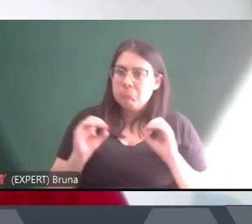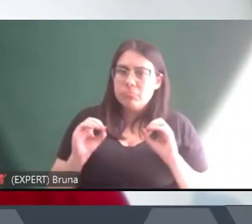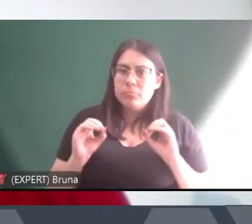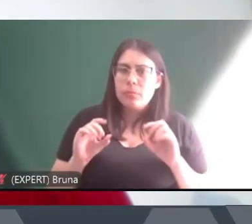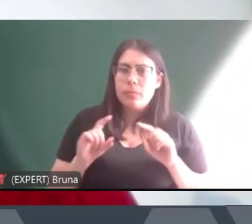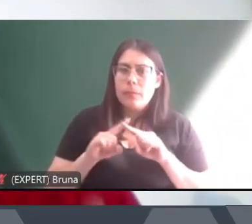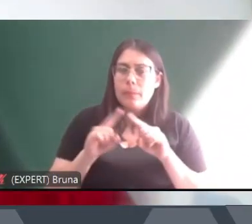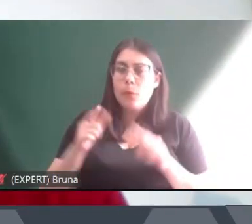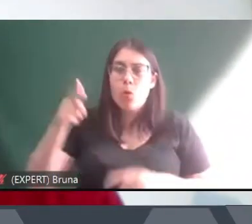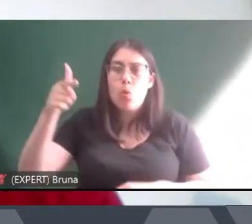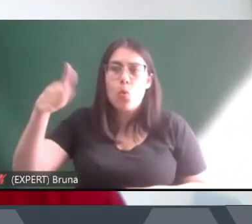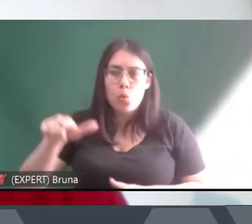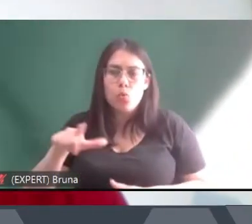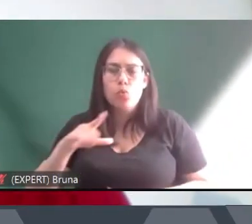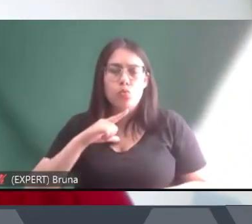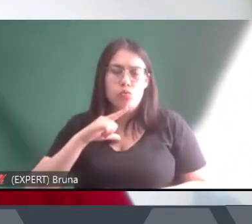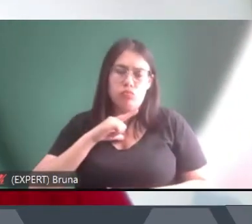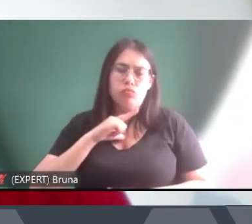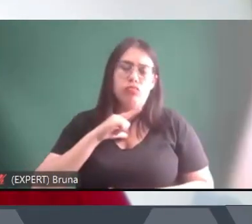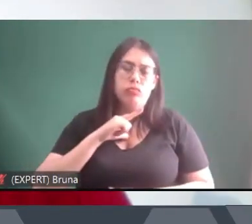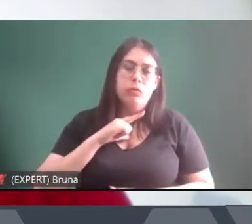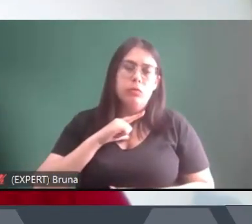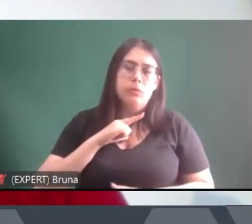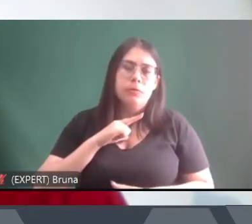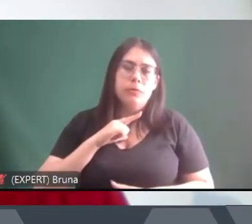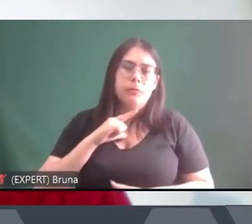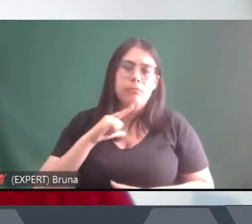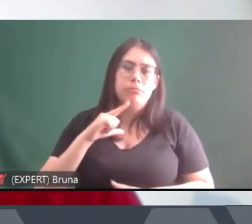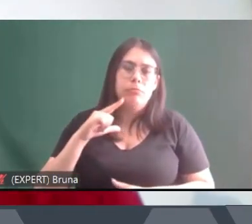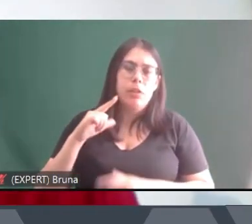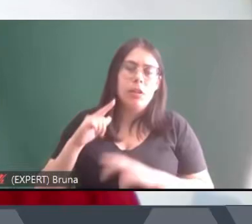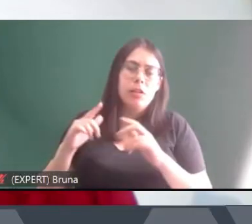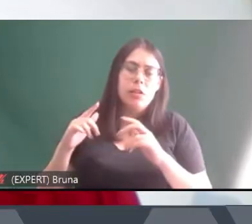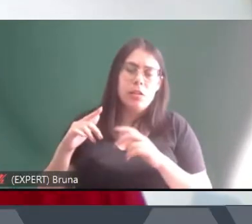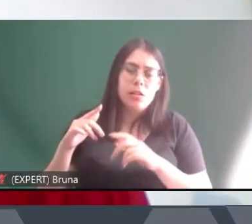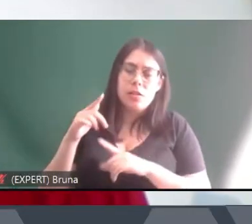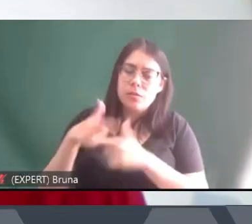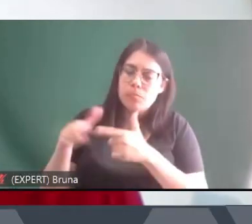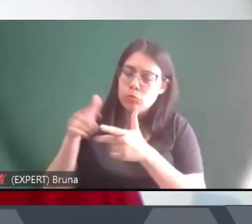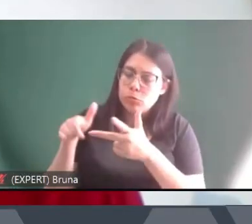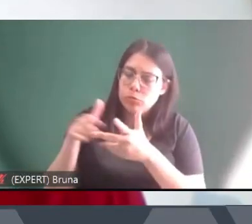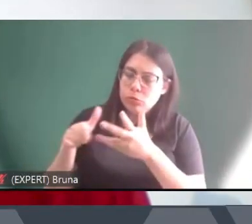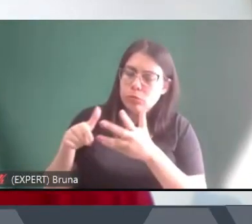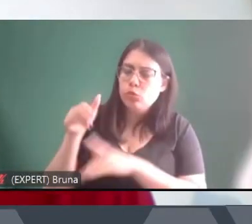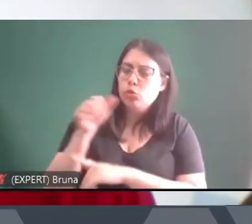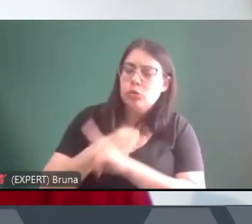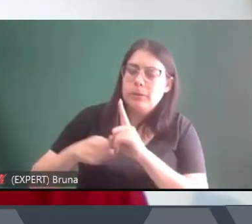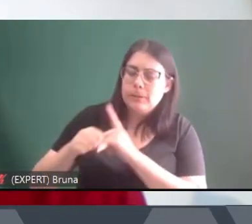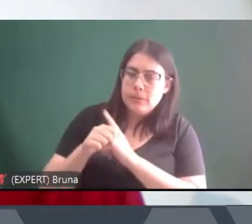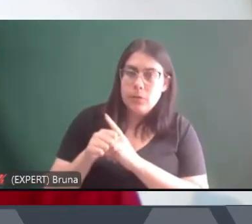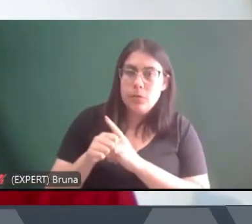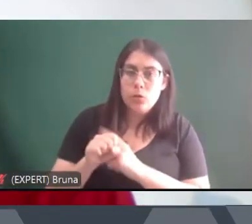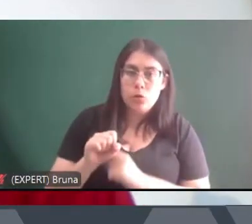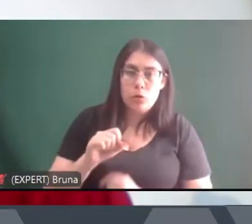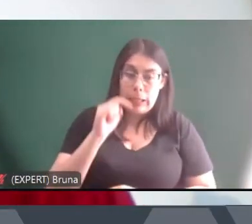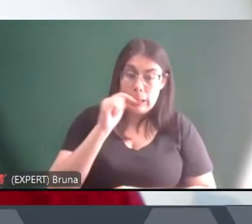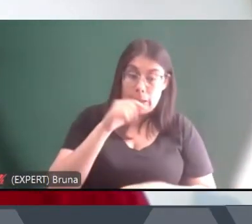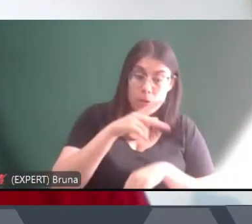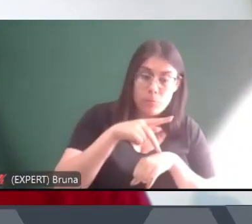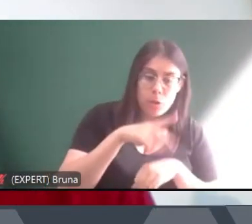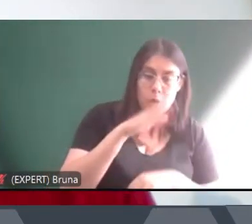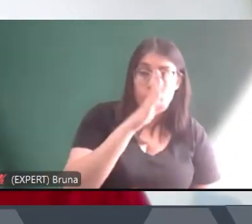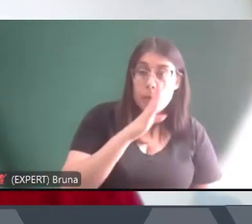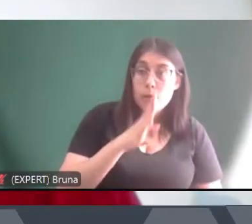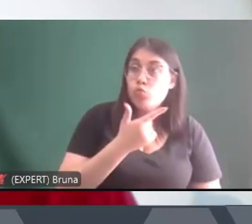em outros lugares que têm conflitos sociais importantes, por que esse país, que não tinha nenhum tipo de conflito tão